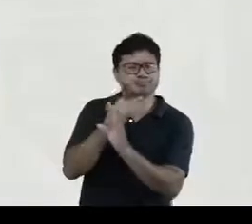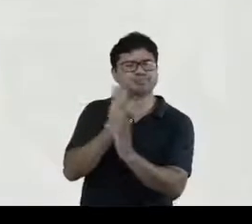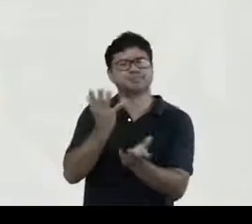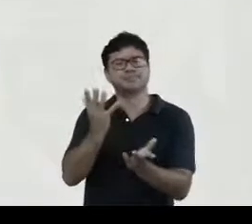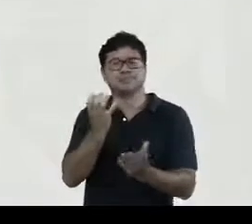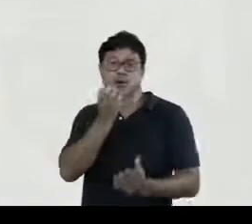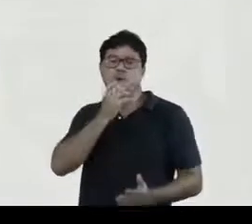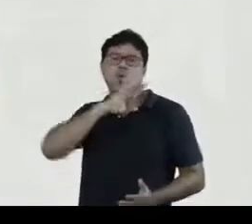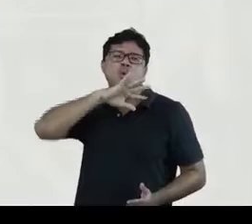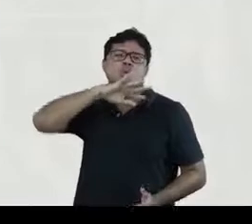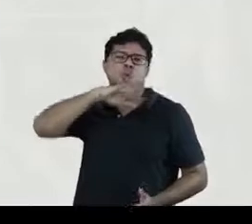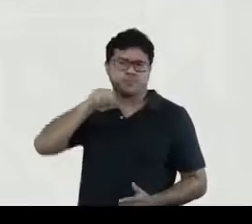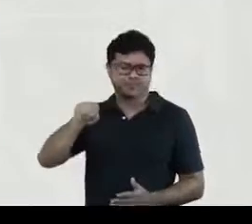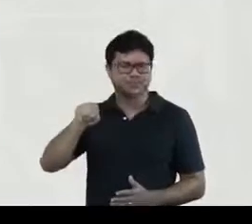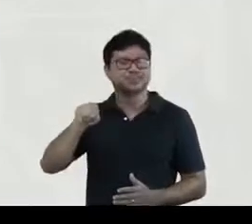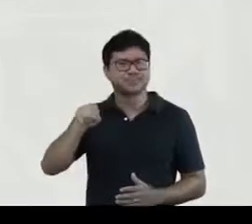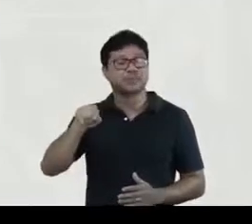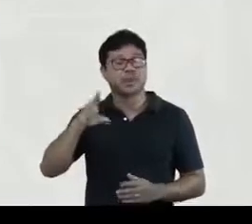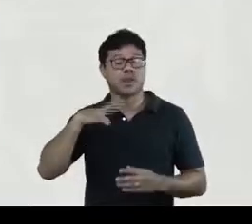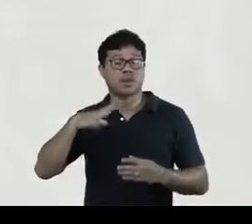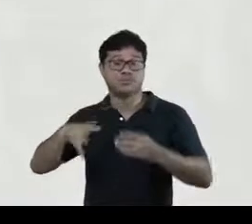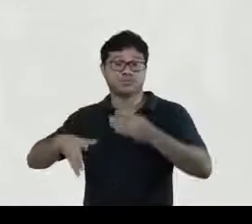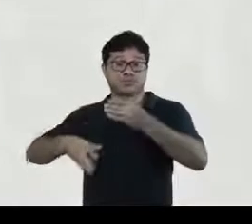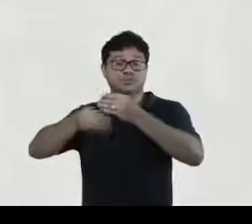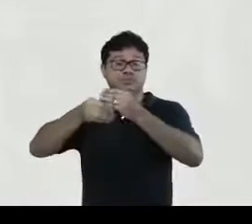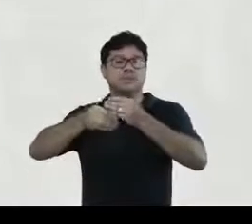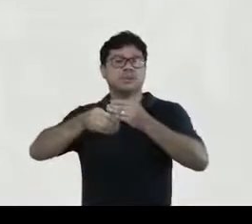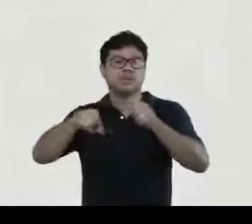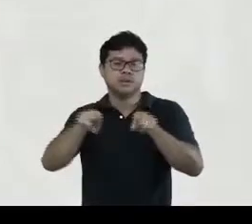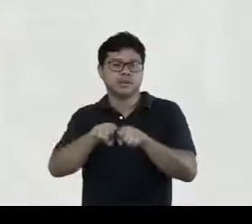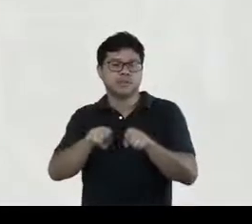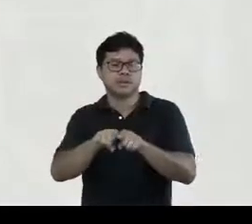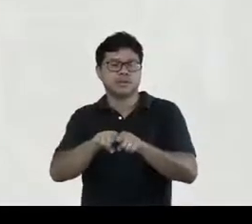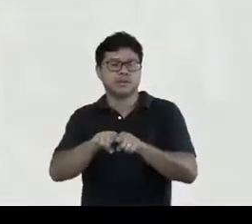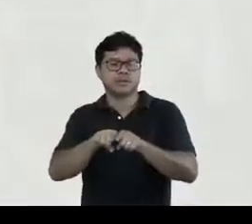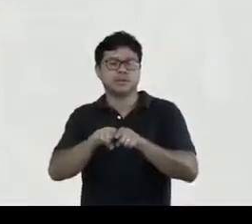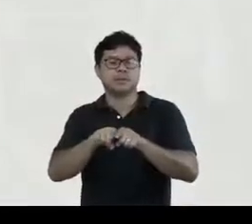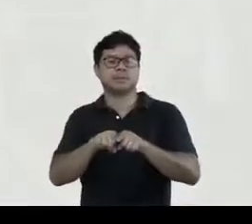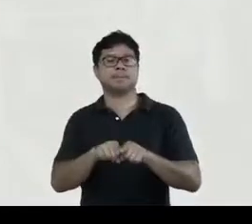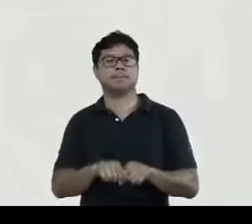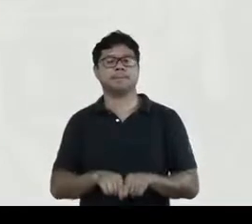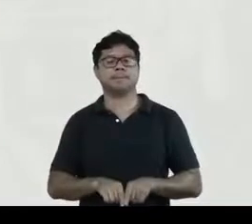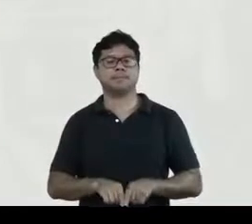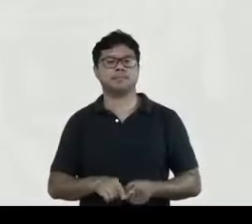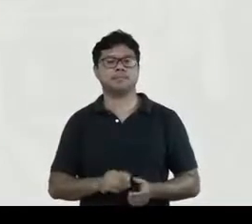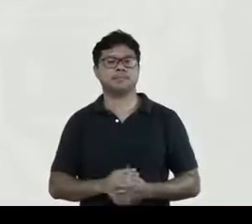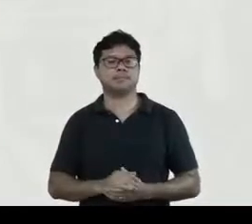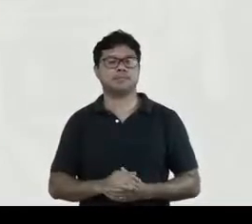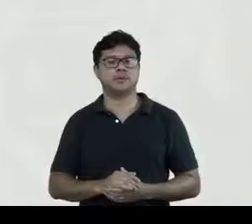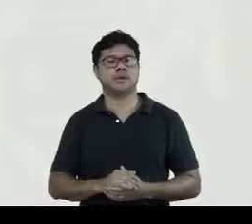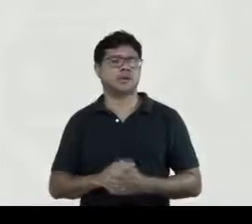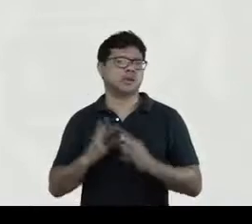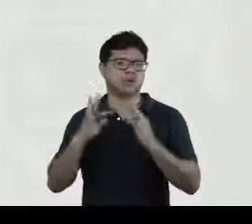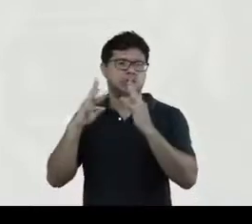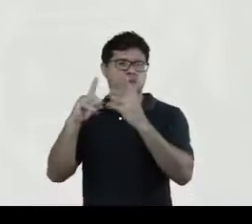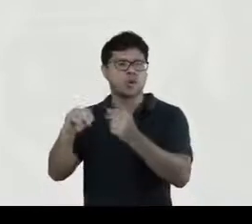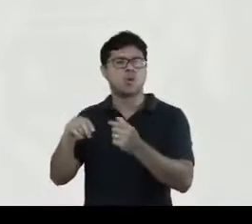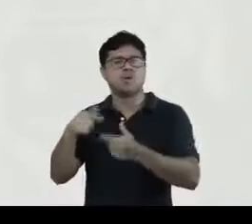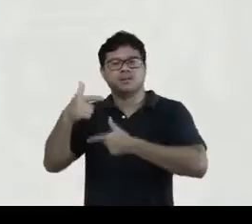A parte do trabalho, que todos esses trabalhos necessitam